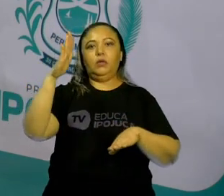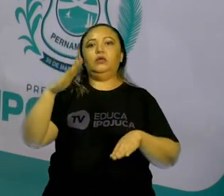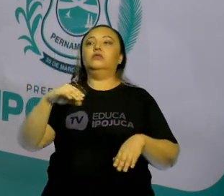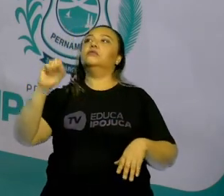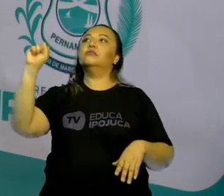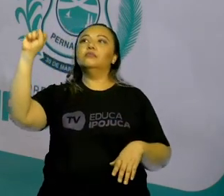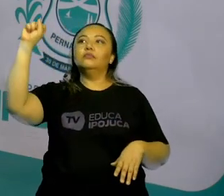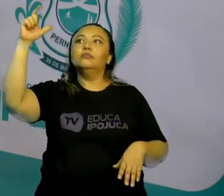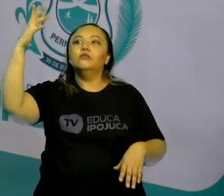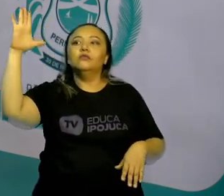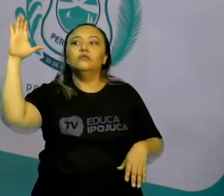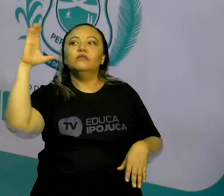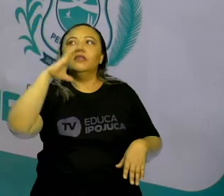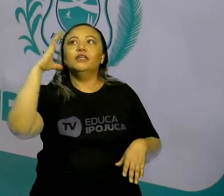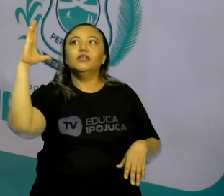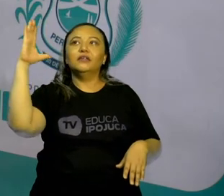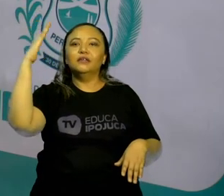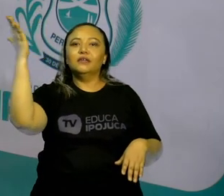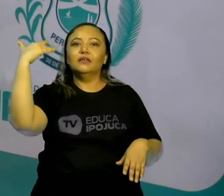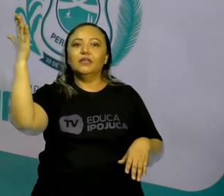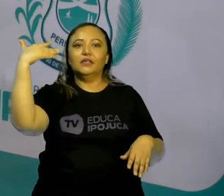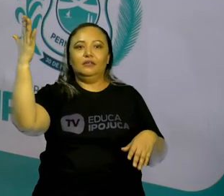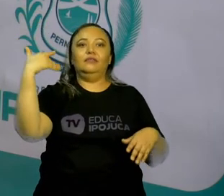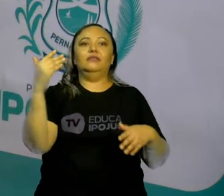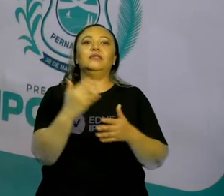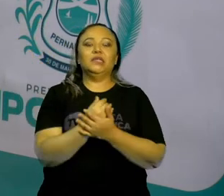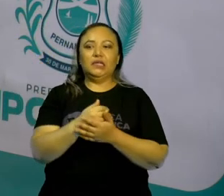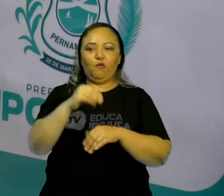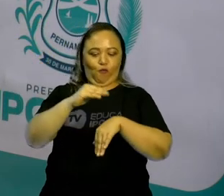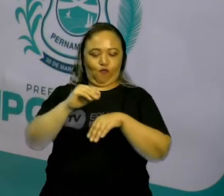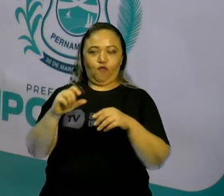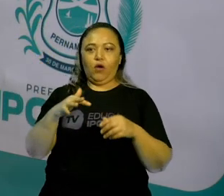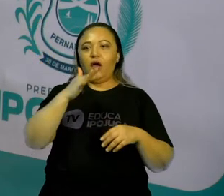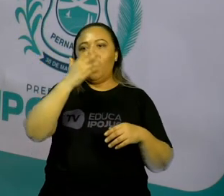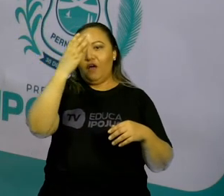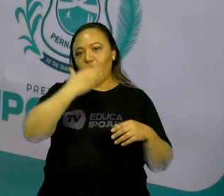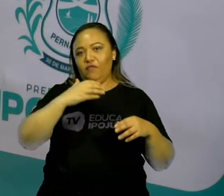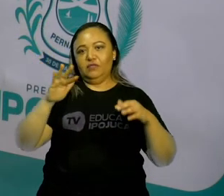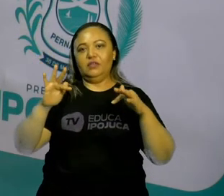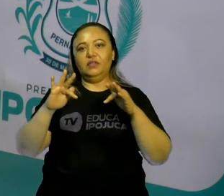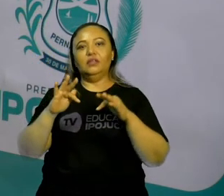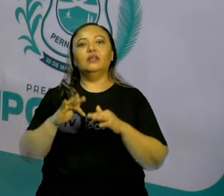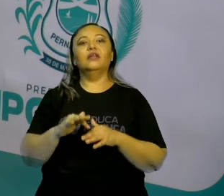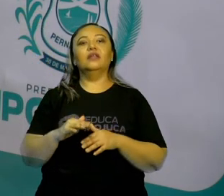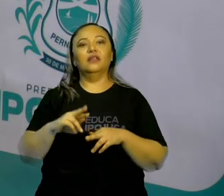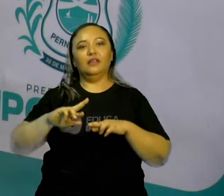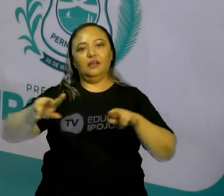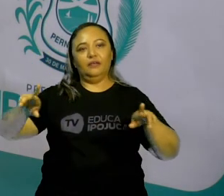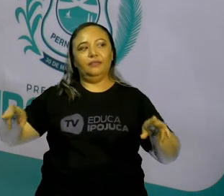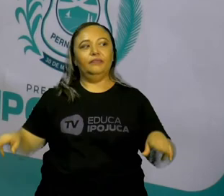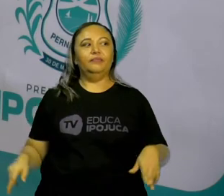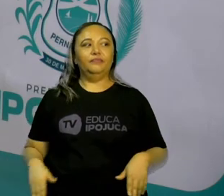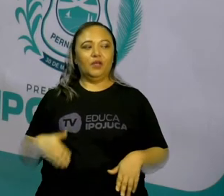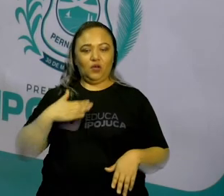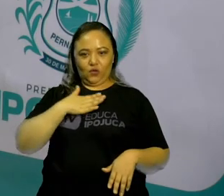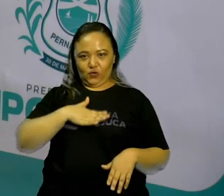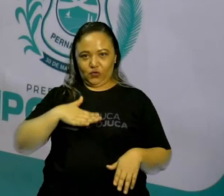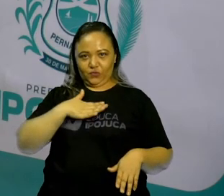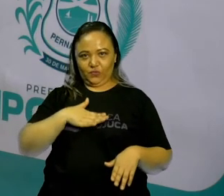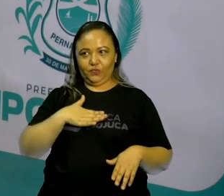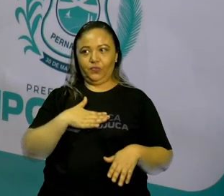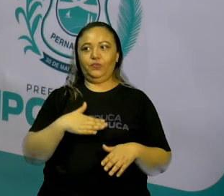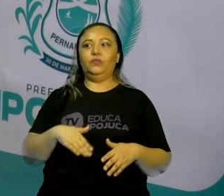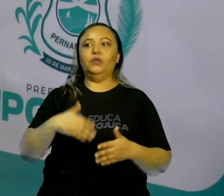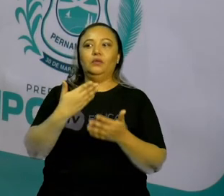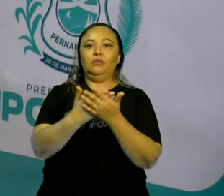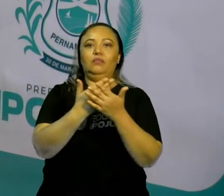verão do que toda a safra do restante do ano. E aí, gostou? Então, a gente se vê na próxima